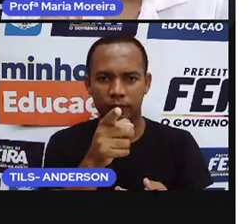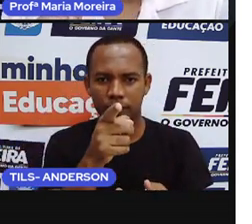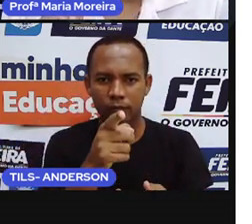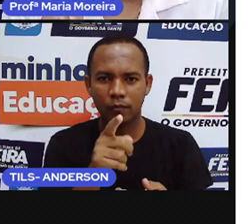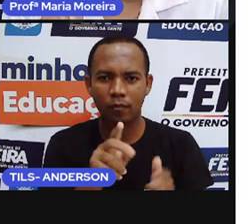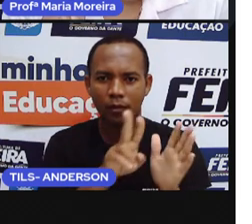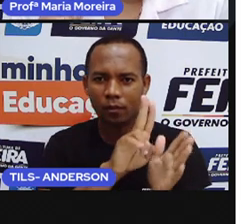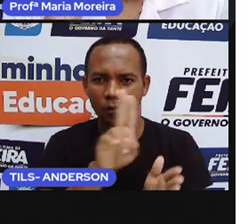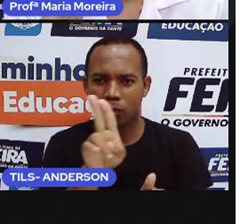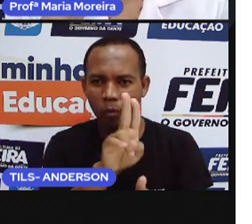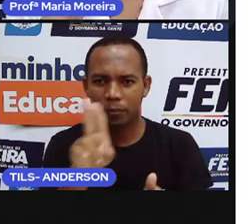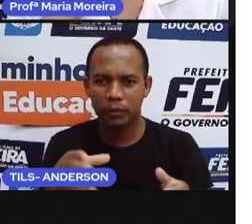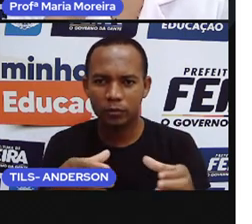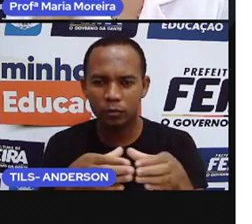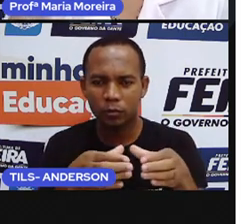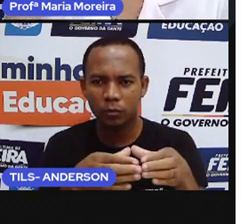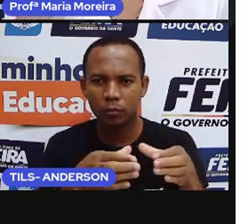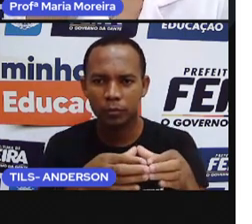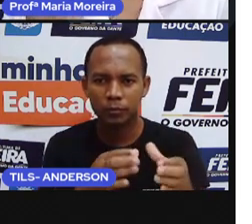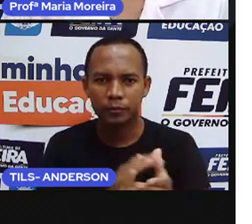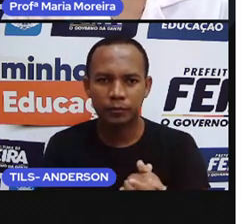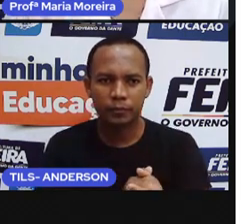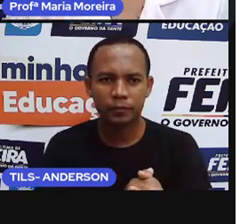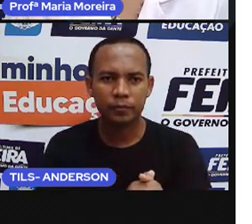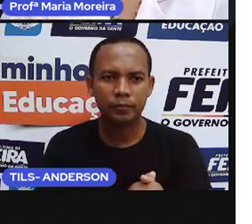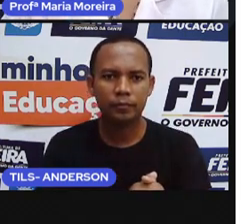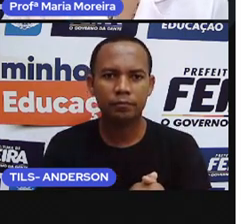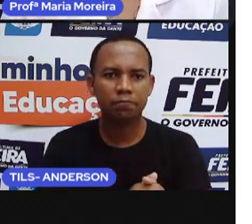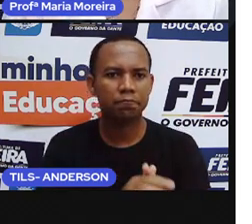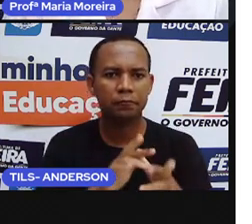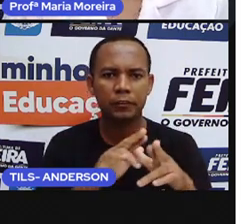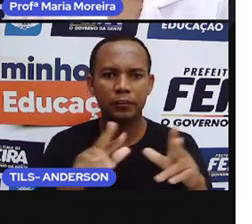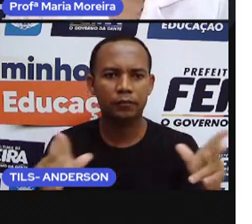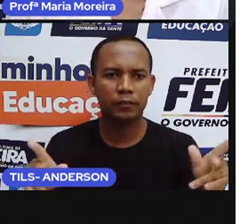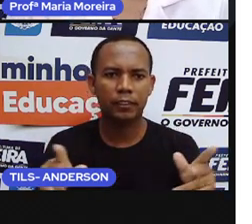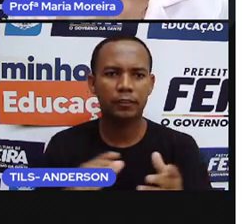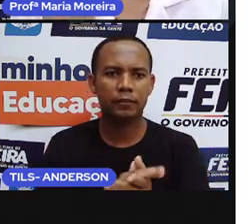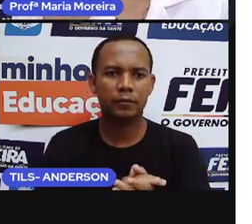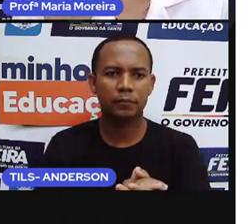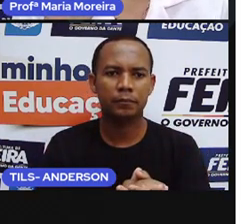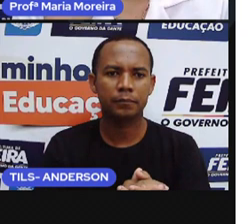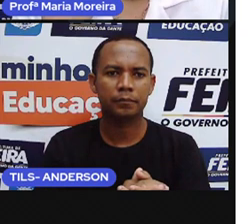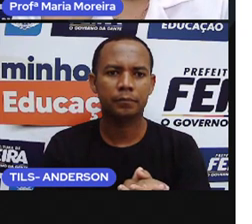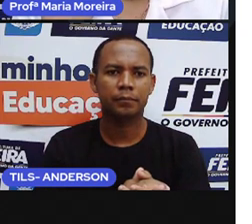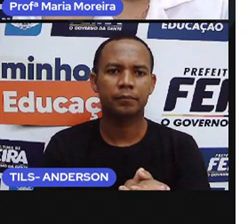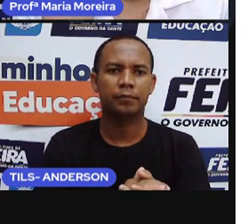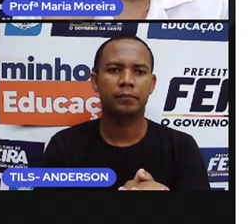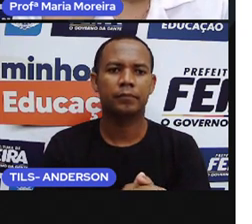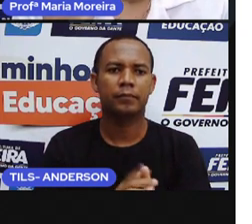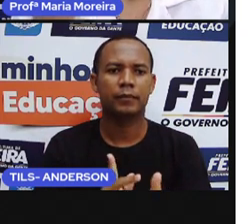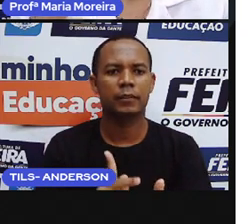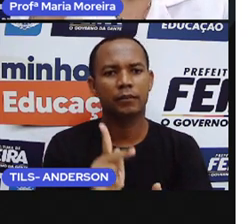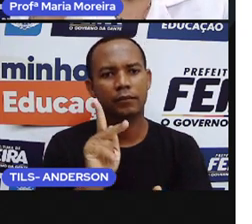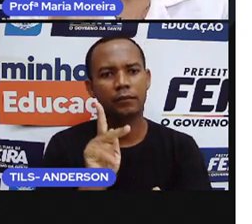vocês pesquisassem, tá? Os Paiaiás, Pataxó. E aí, a pergunta na broca.